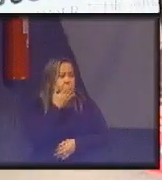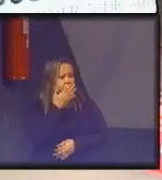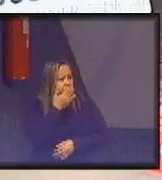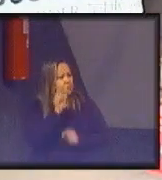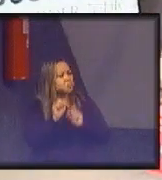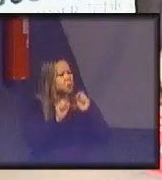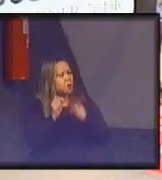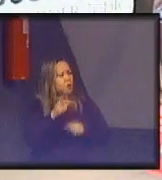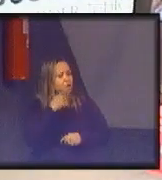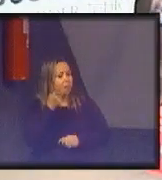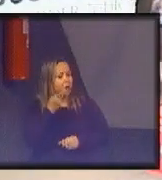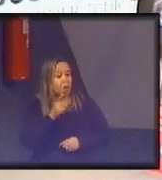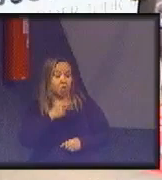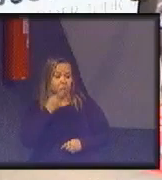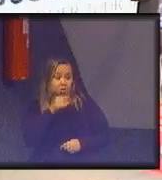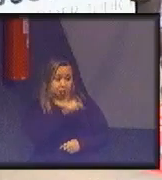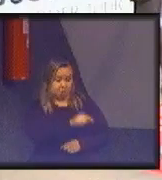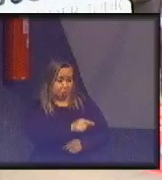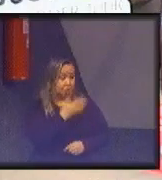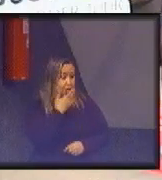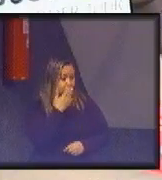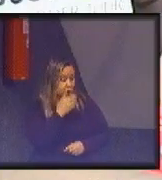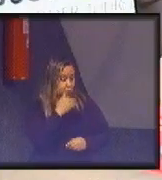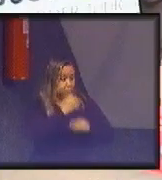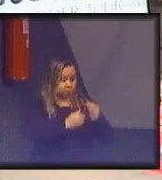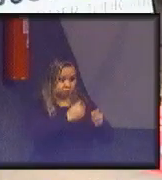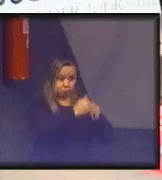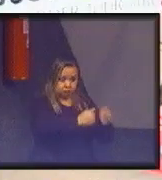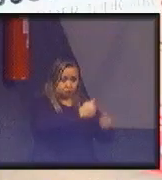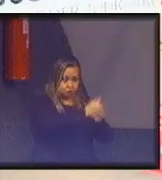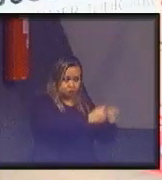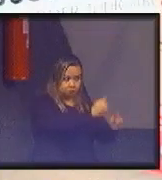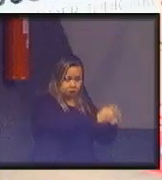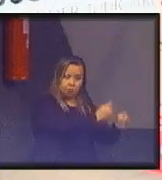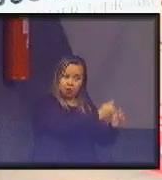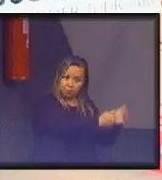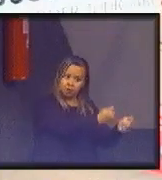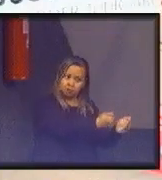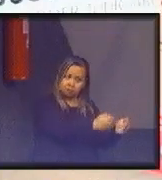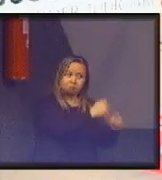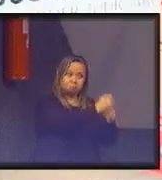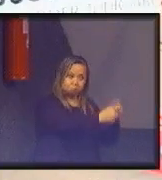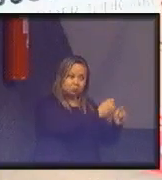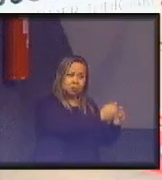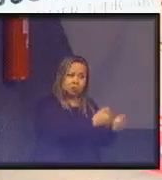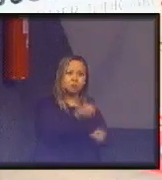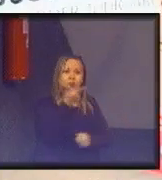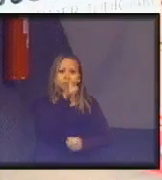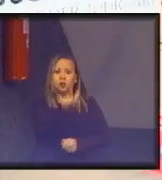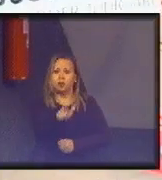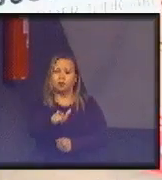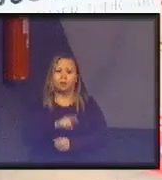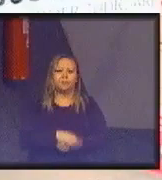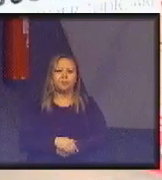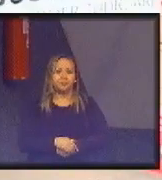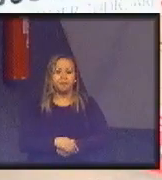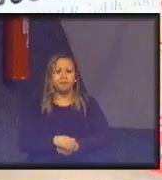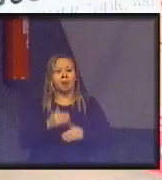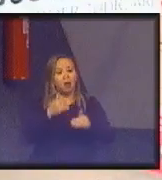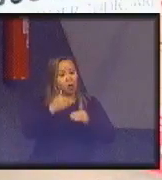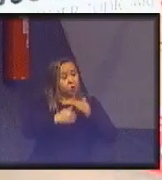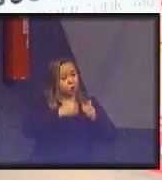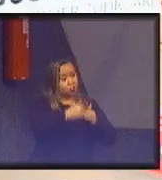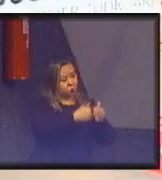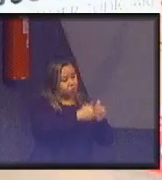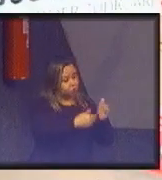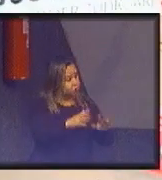diz? Diz que essa cor evolui para essa, que evolui para essa, que evolui para essa, que evolui para essa, e, consequentemente,